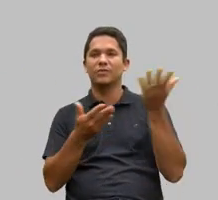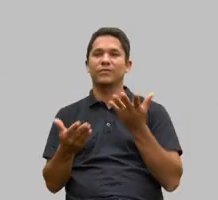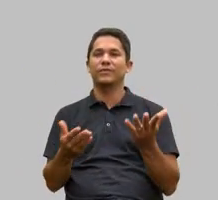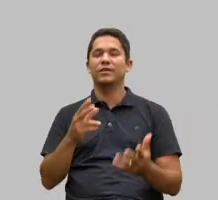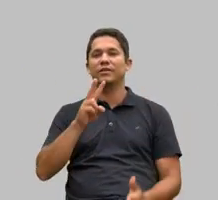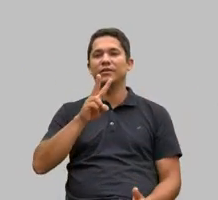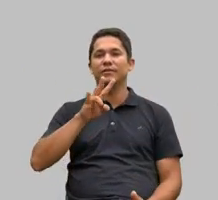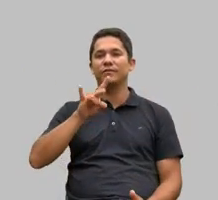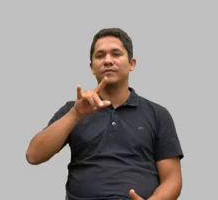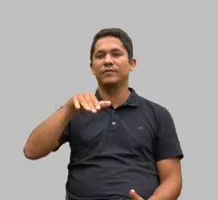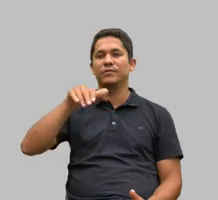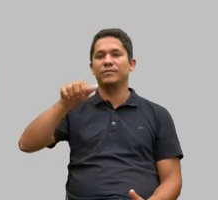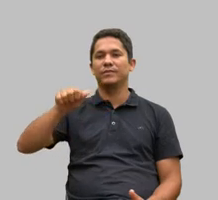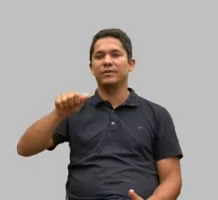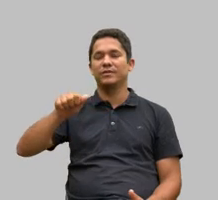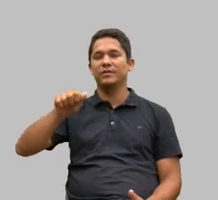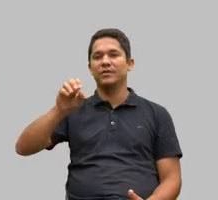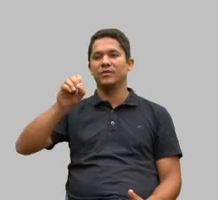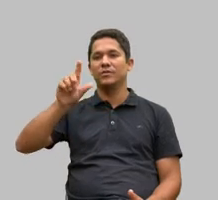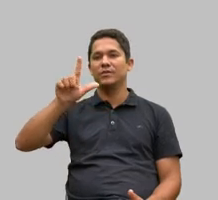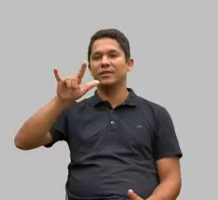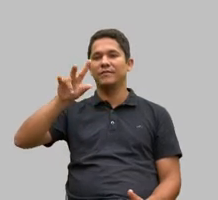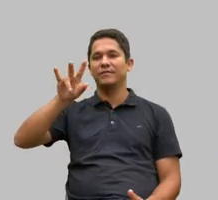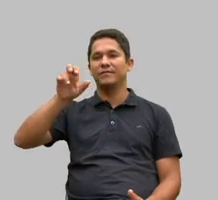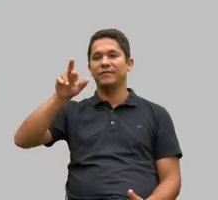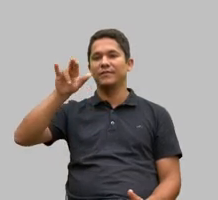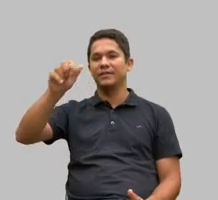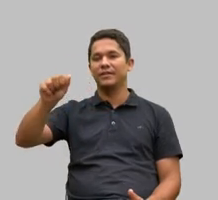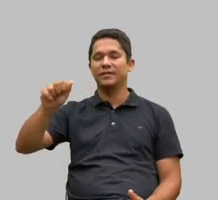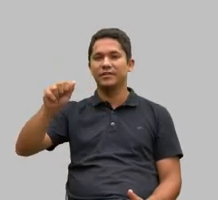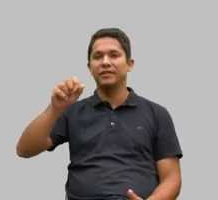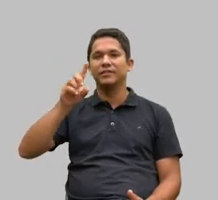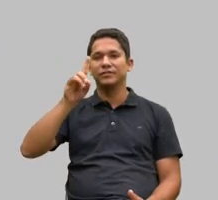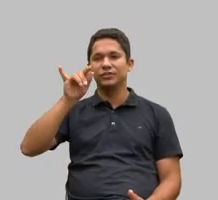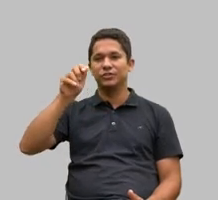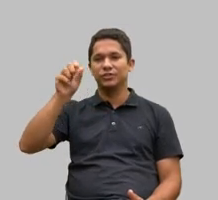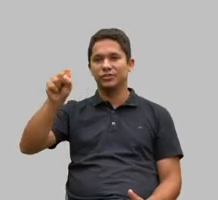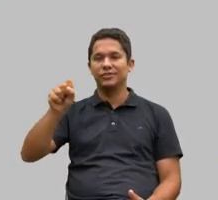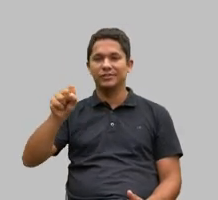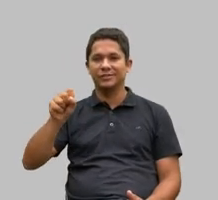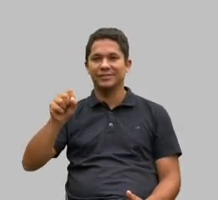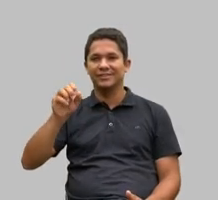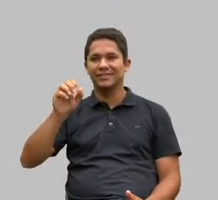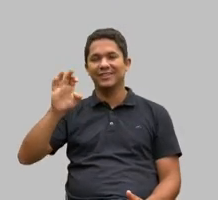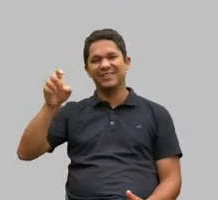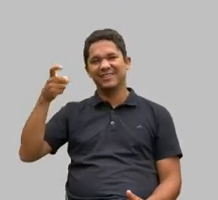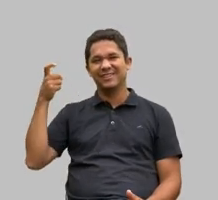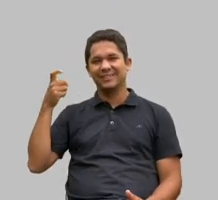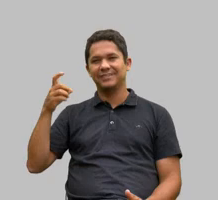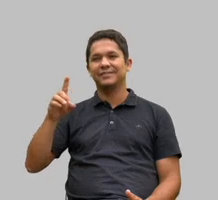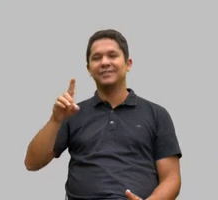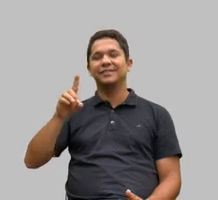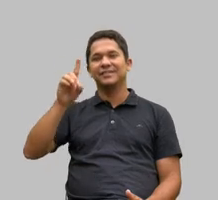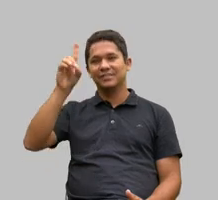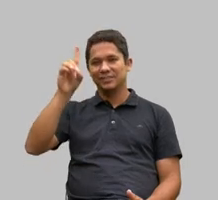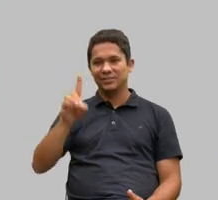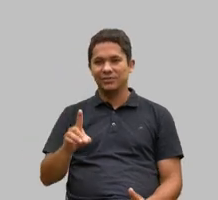ex-diretora de educação especial ex-diretora de educação da escola Yolanda Martínez Silva